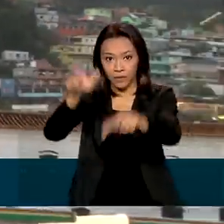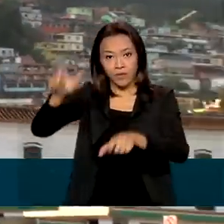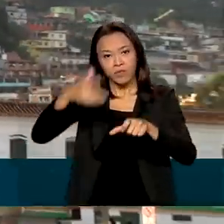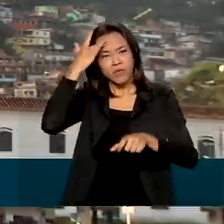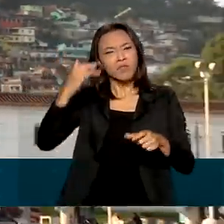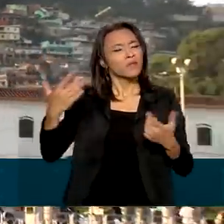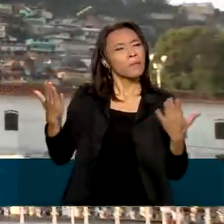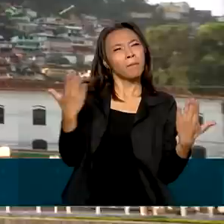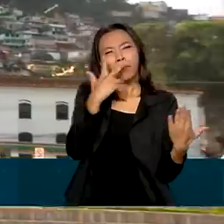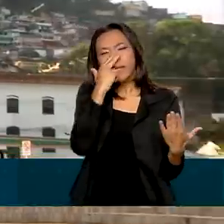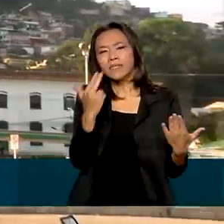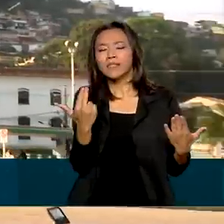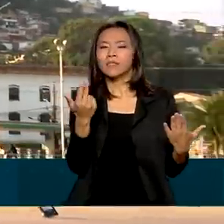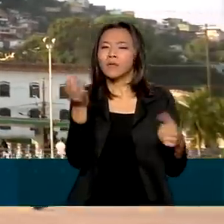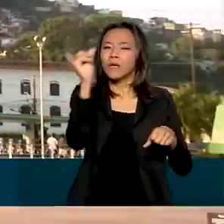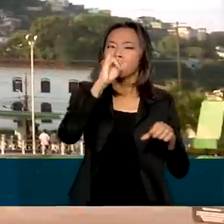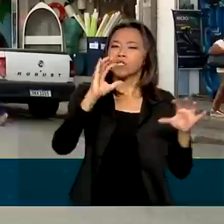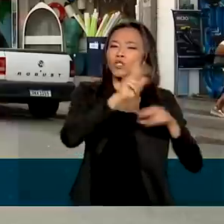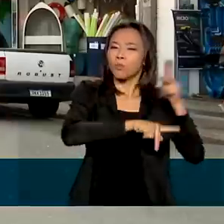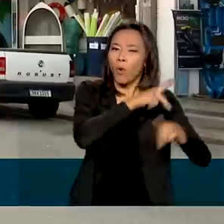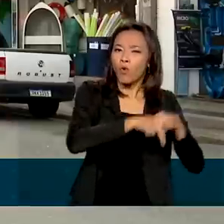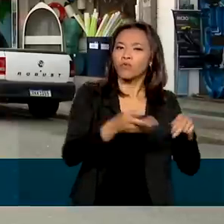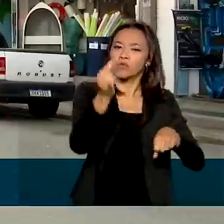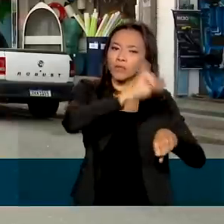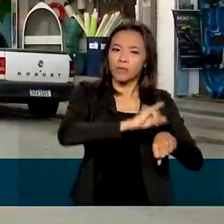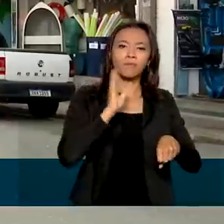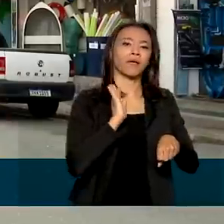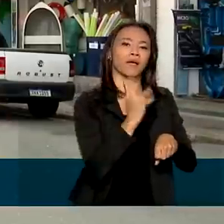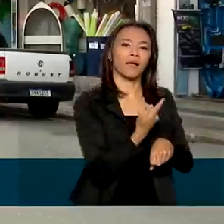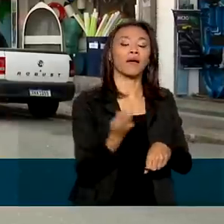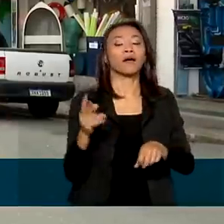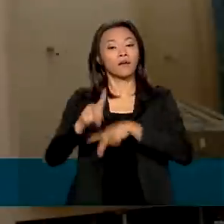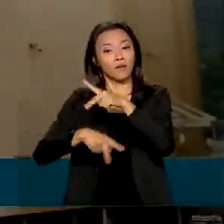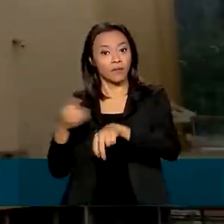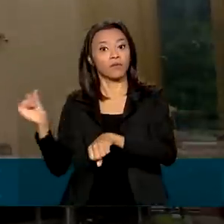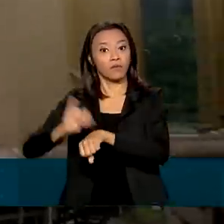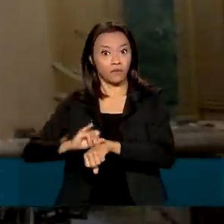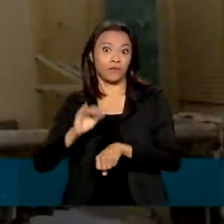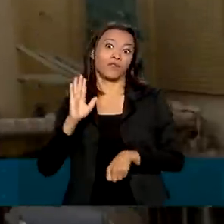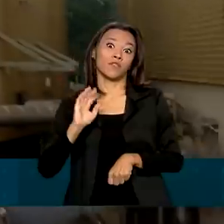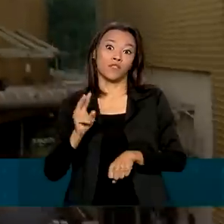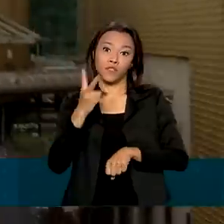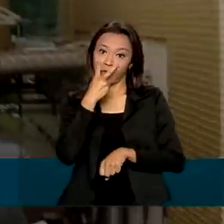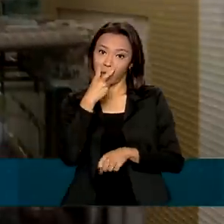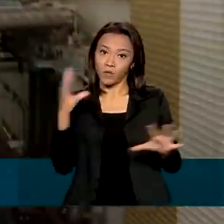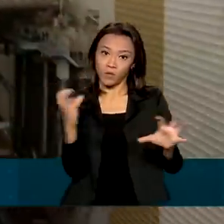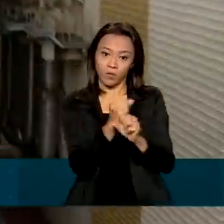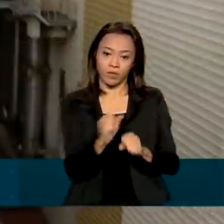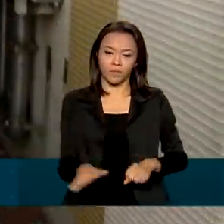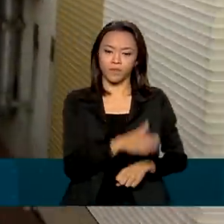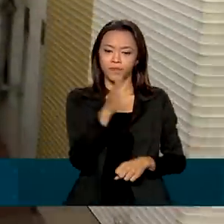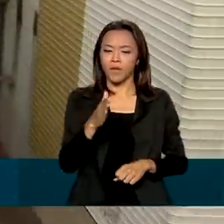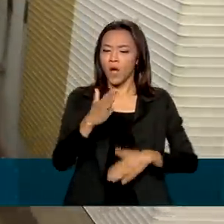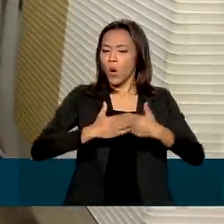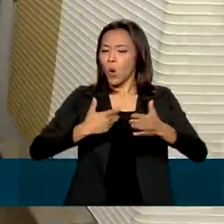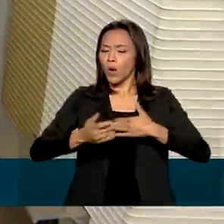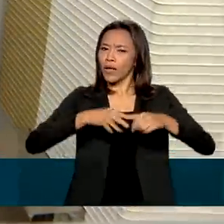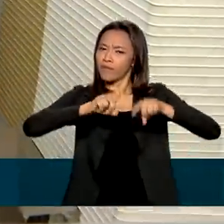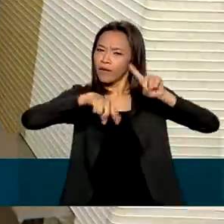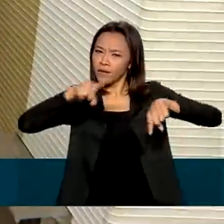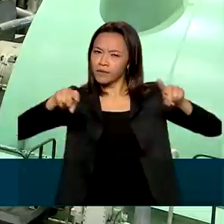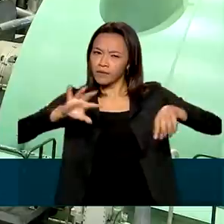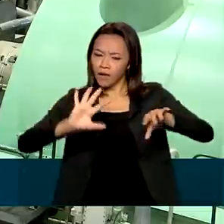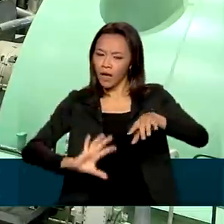o equivalente às populações das capitais, Belo Horizonte e Vitória. Qualquer modificação, qualquer variação aqui é